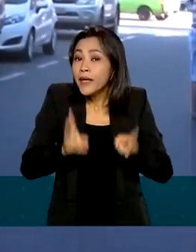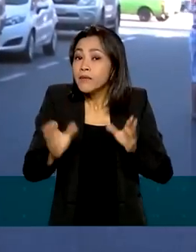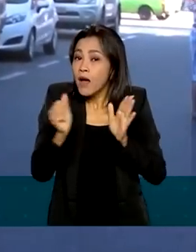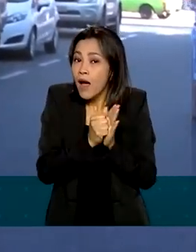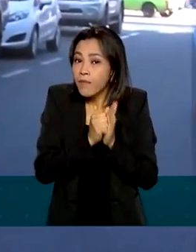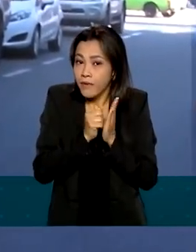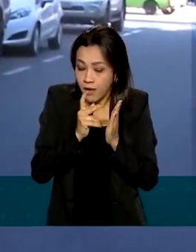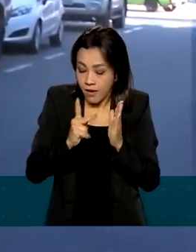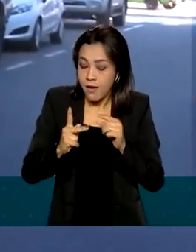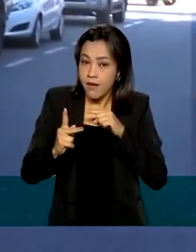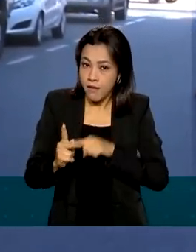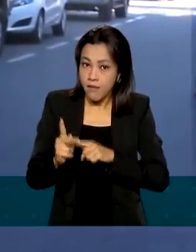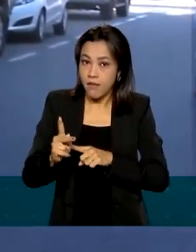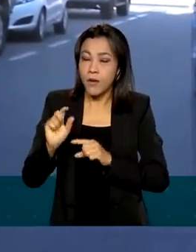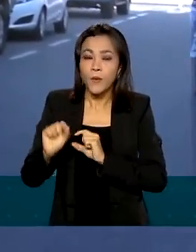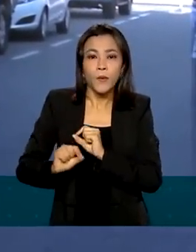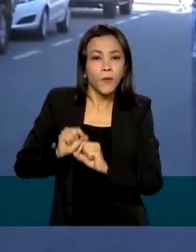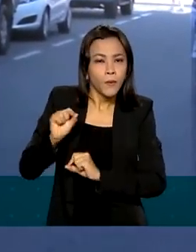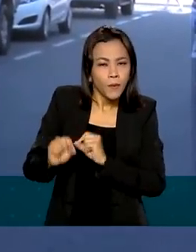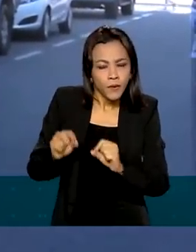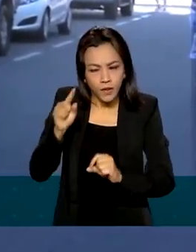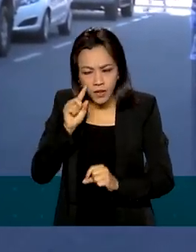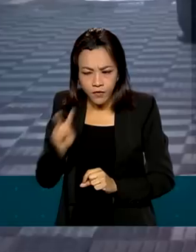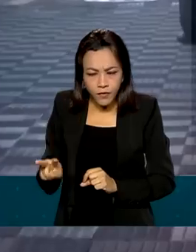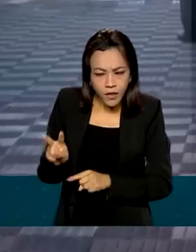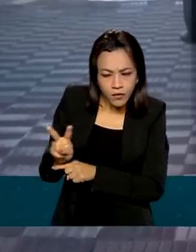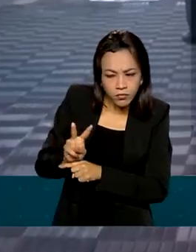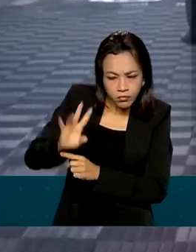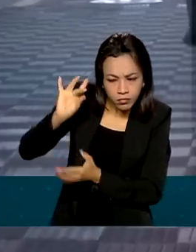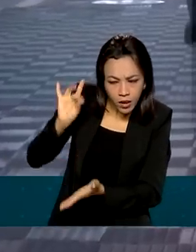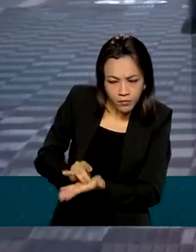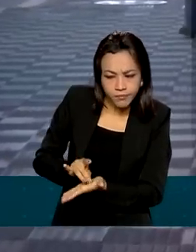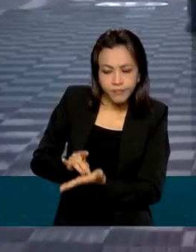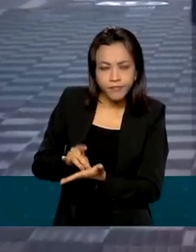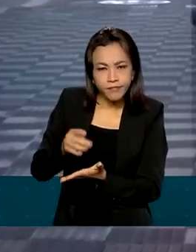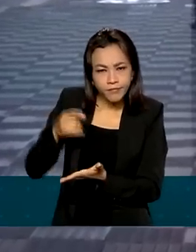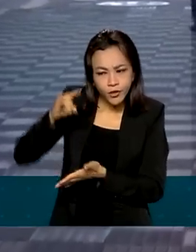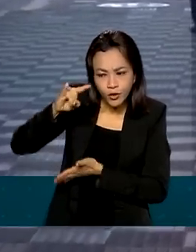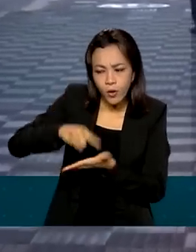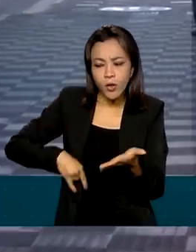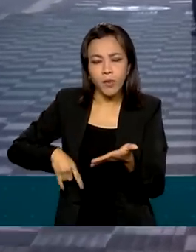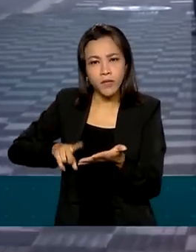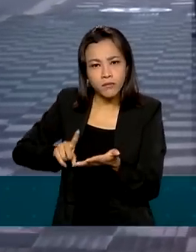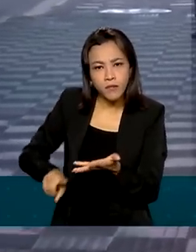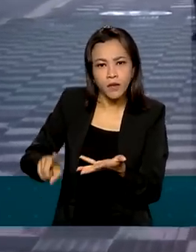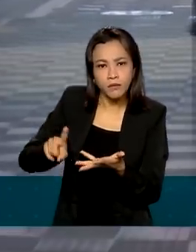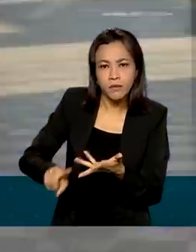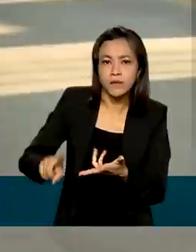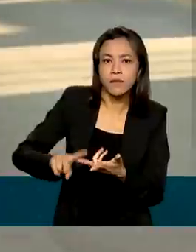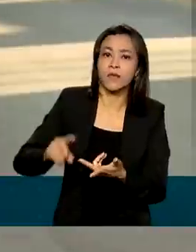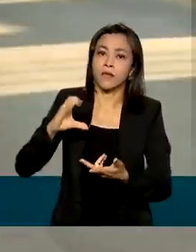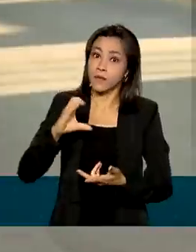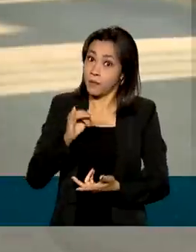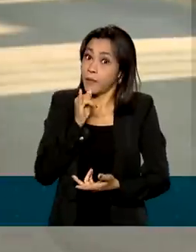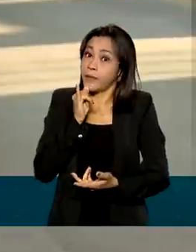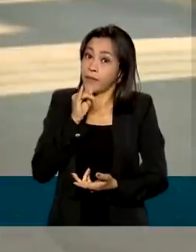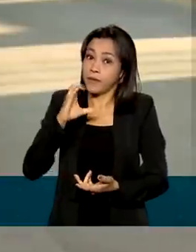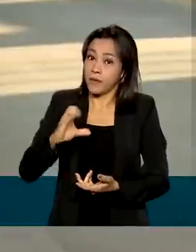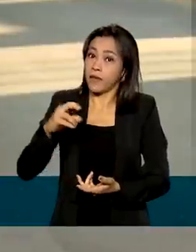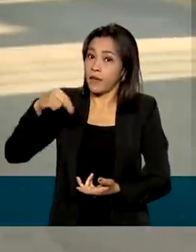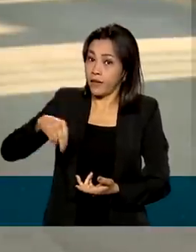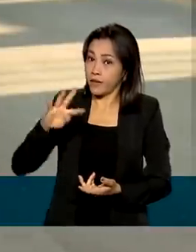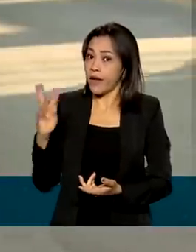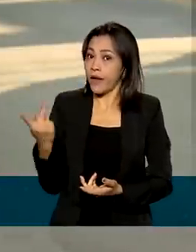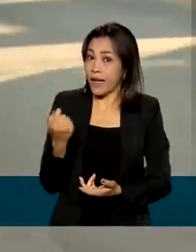faz o gerenciamento, que verifica a autenticidade, aliás, dos documentos, como a CNH, por exemplo. Caso o